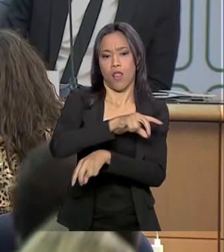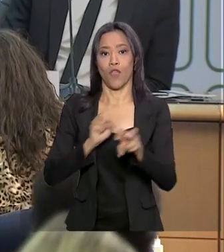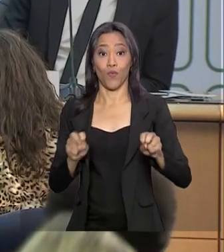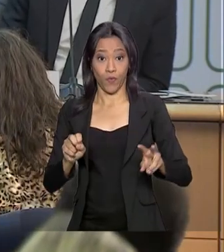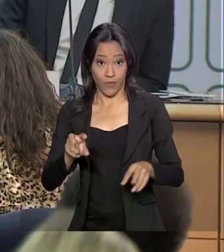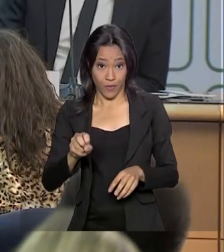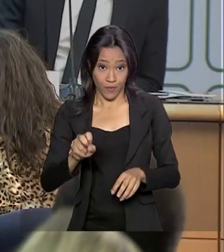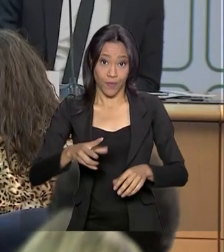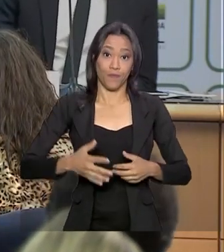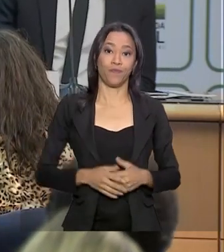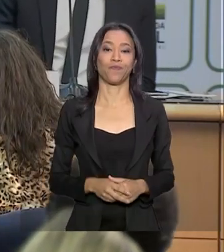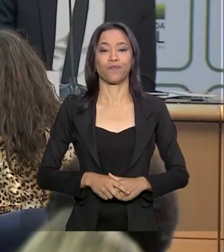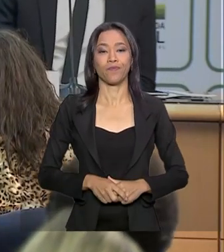sarampo.